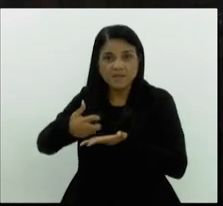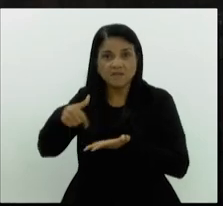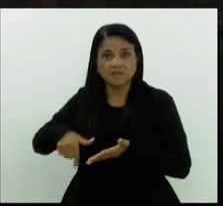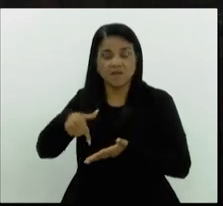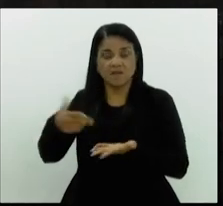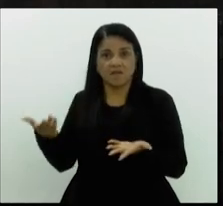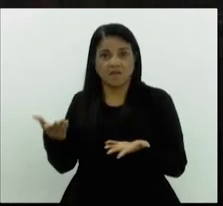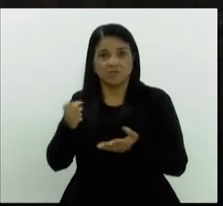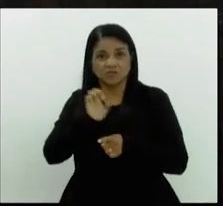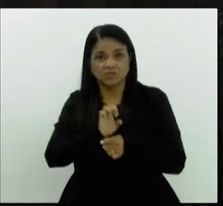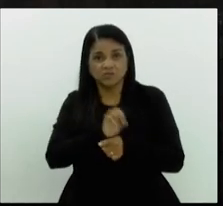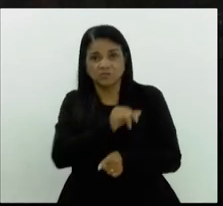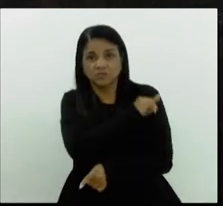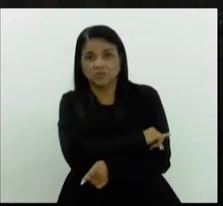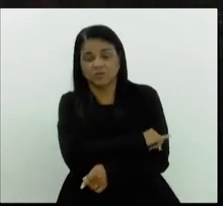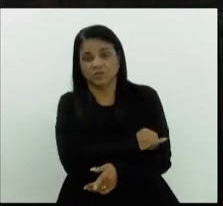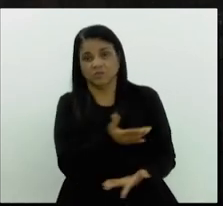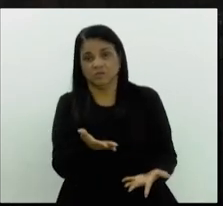absolutamente